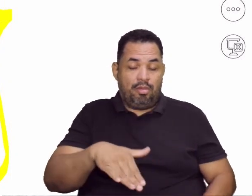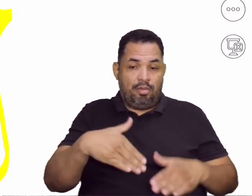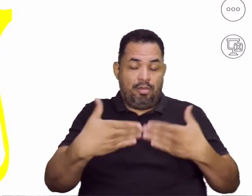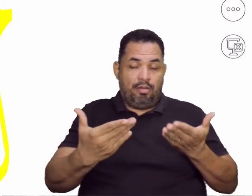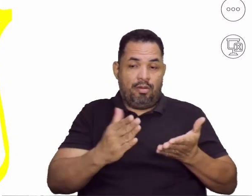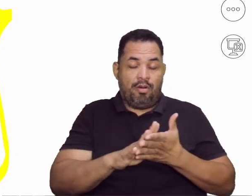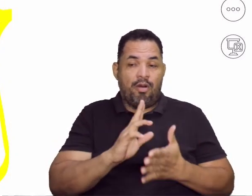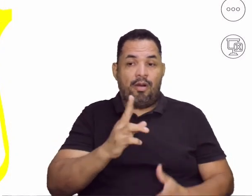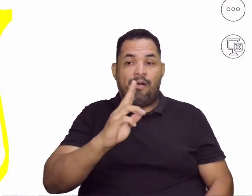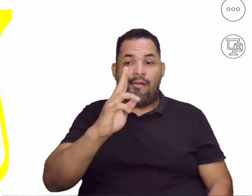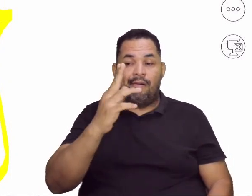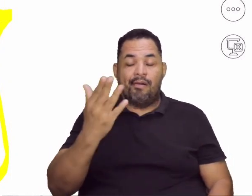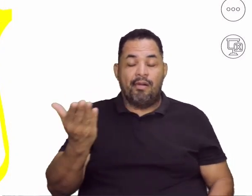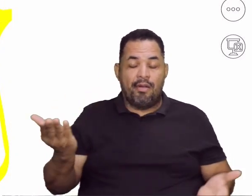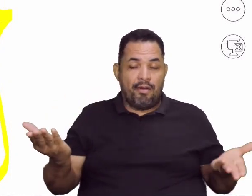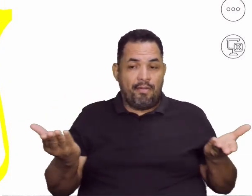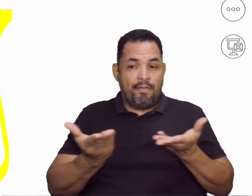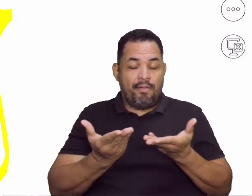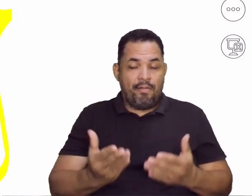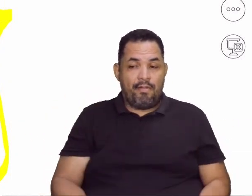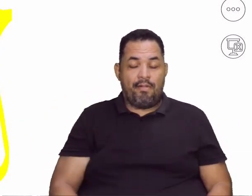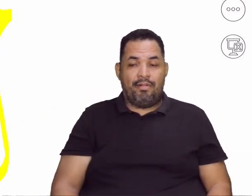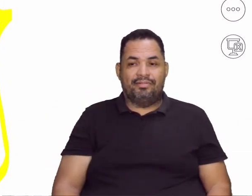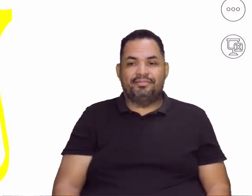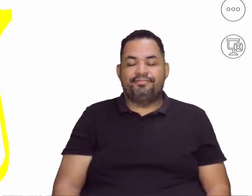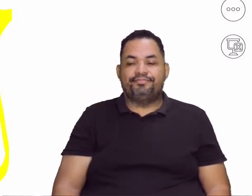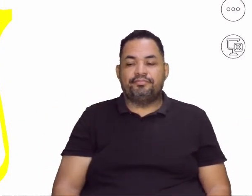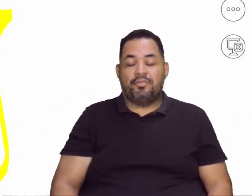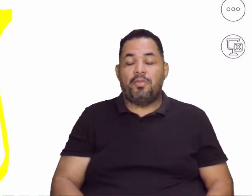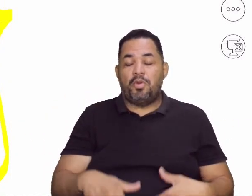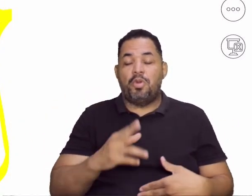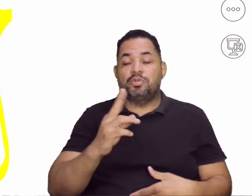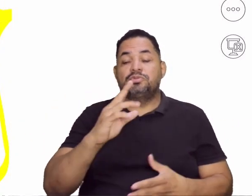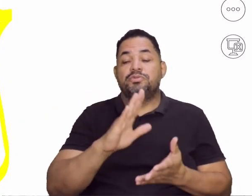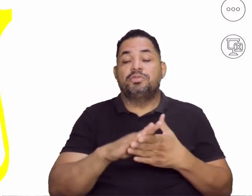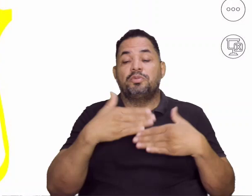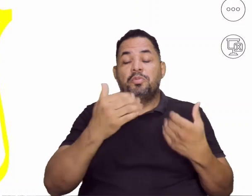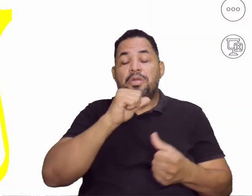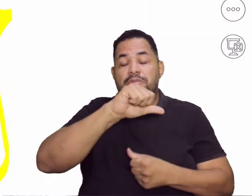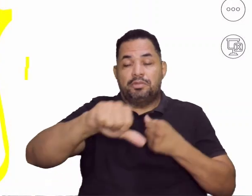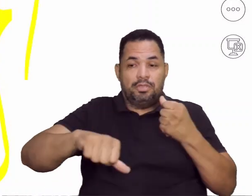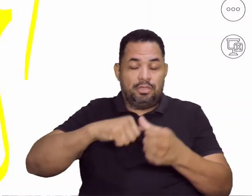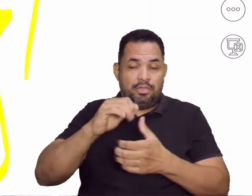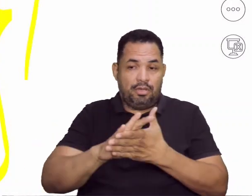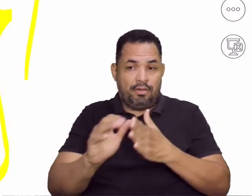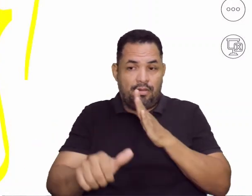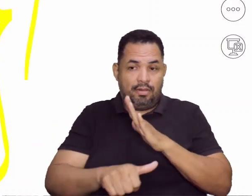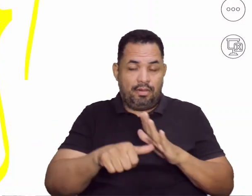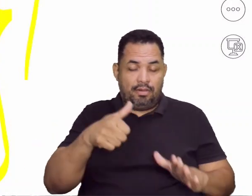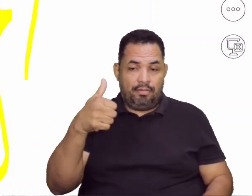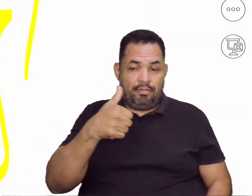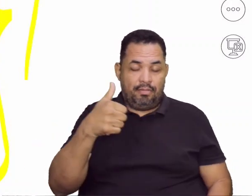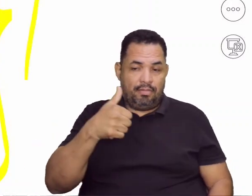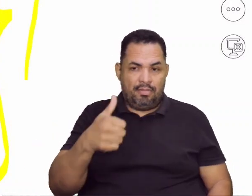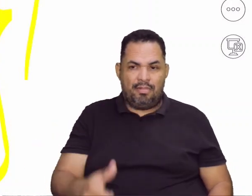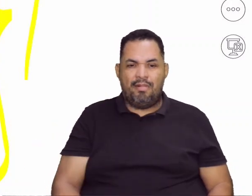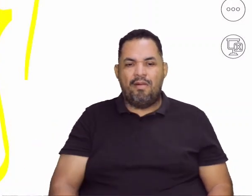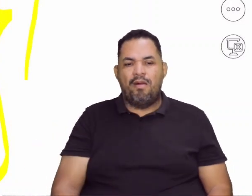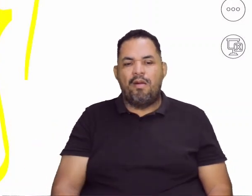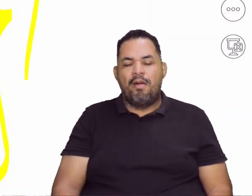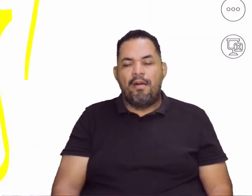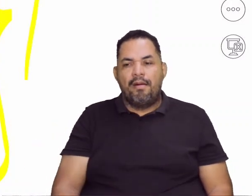quais permanecem, permaneceram e quais mudaram? Essa é a primeira parte, tá?